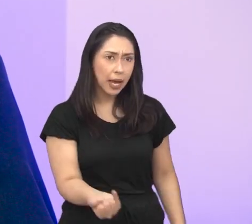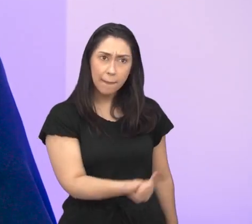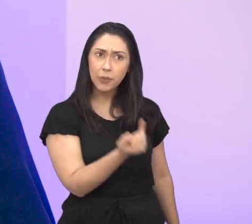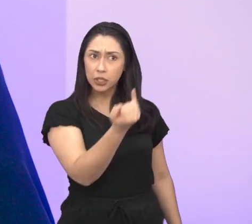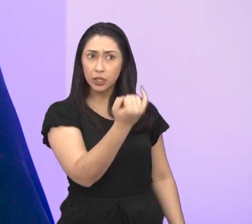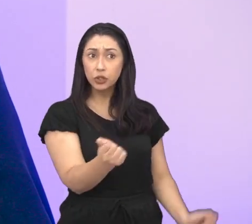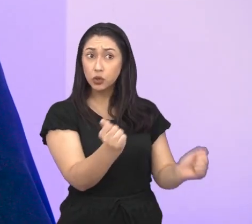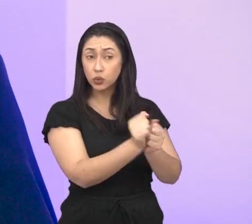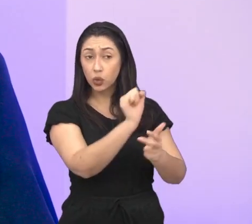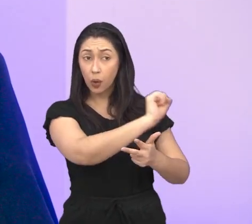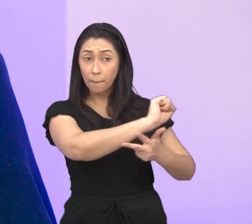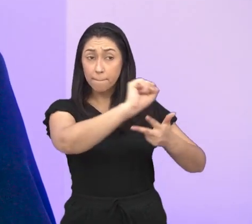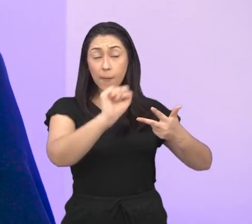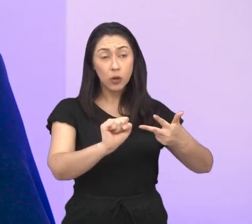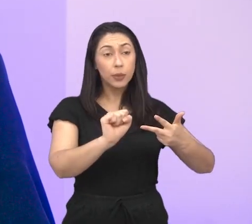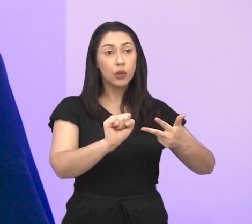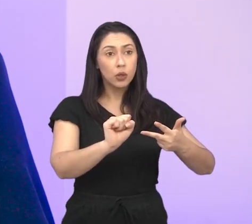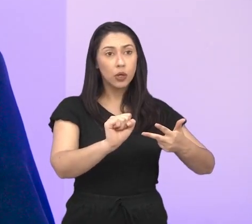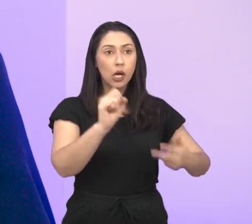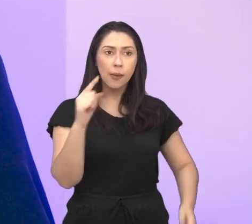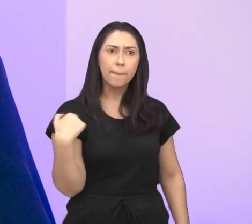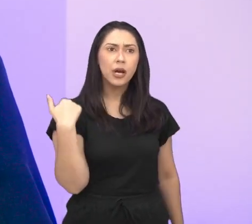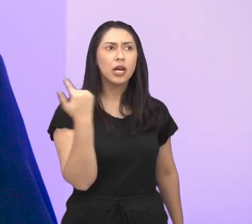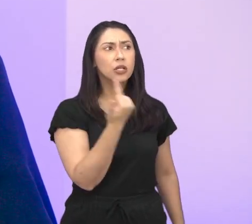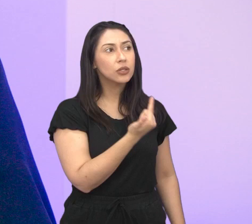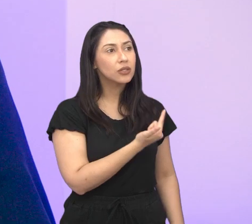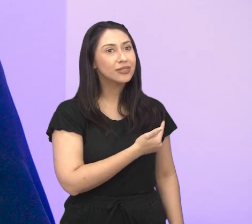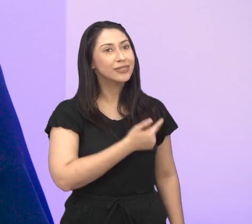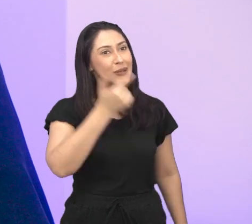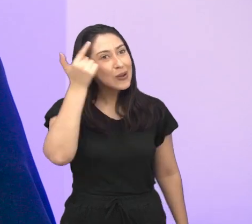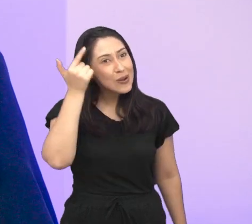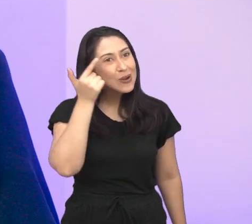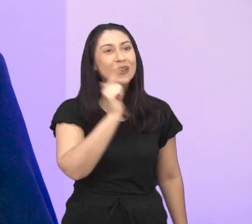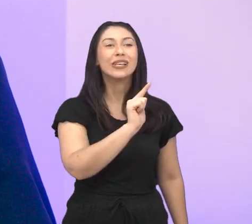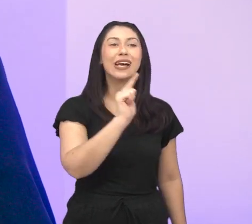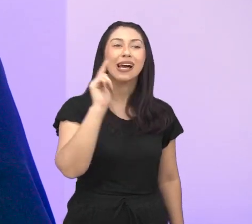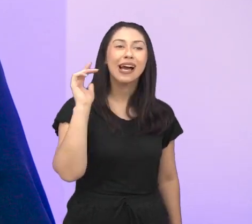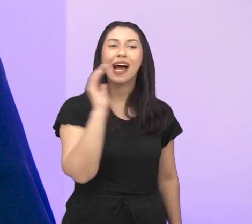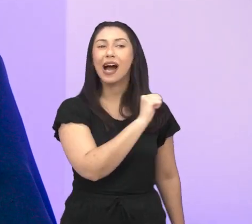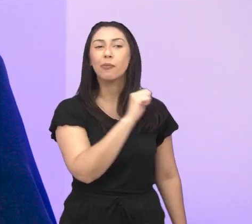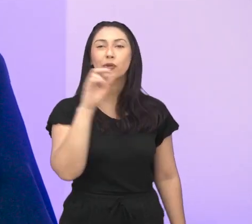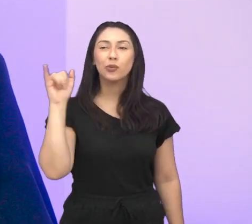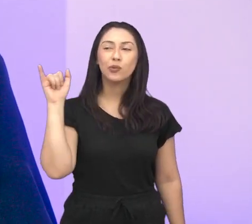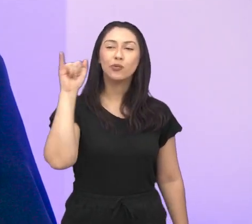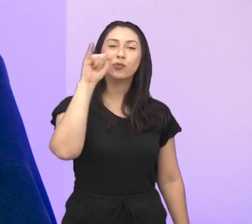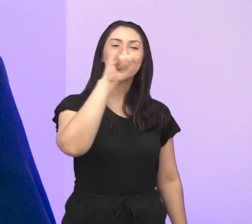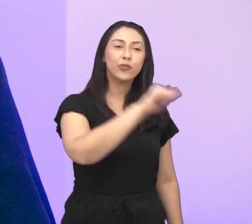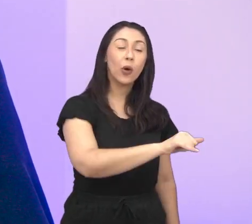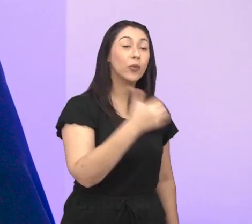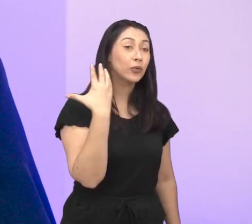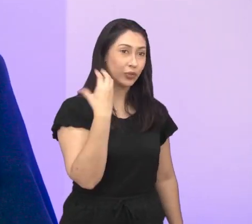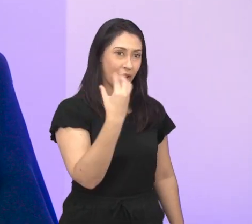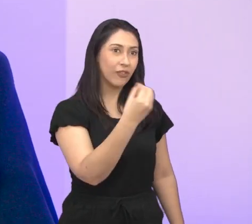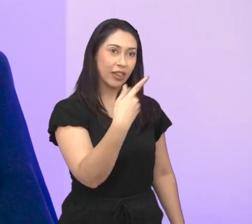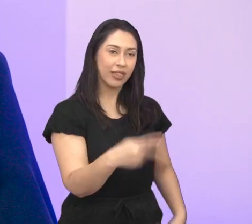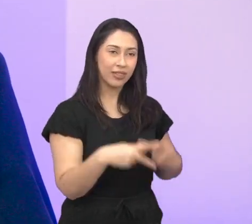em relação a isso, né? para que nós possamos, em breve, ter aí voos comerciais em São José dos Campos. E